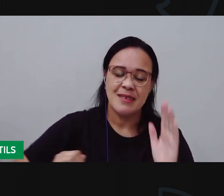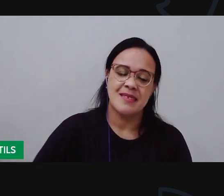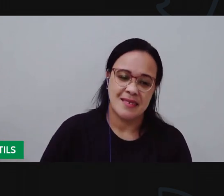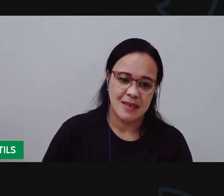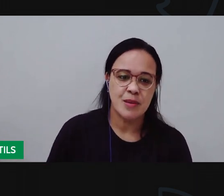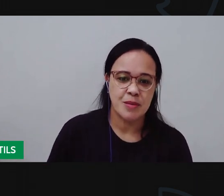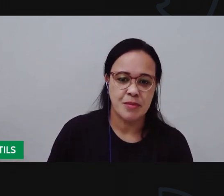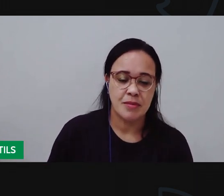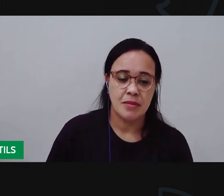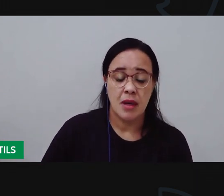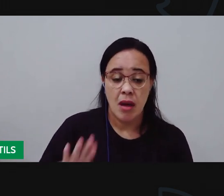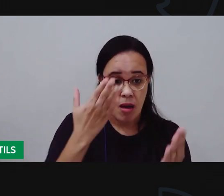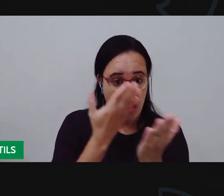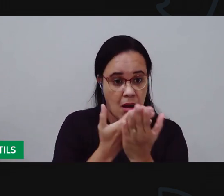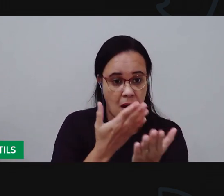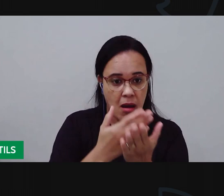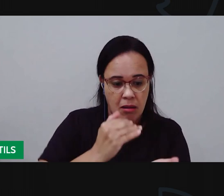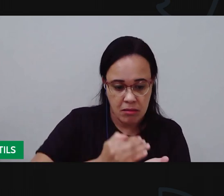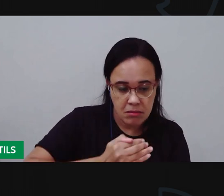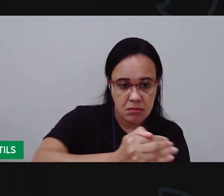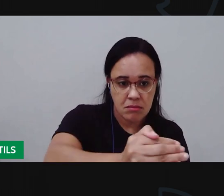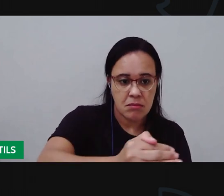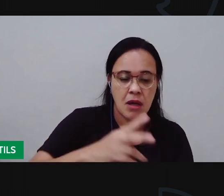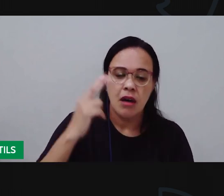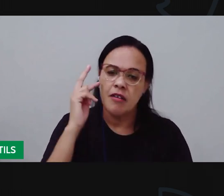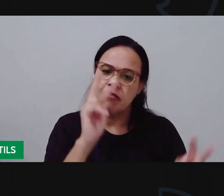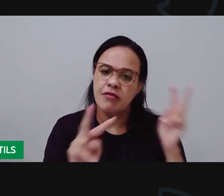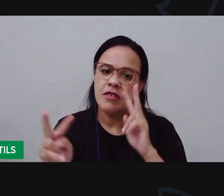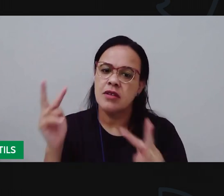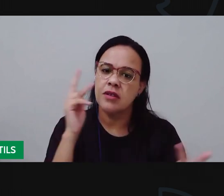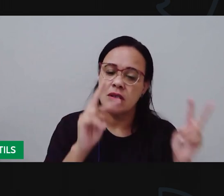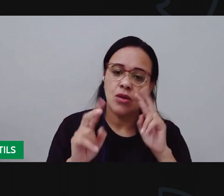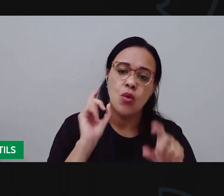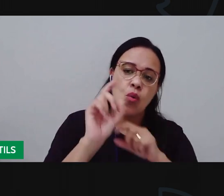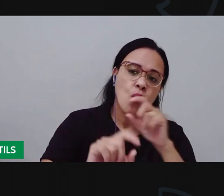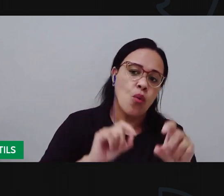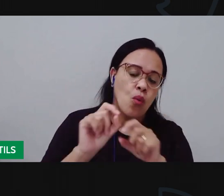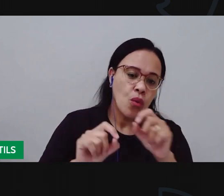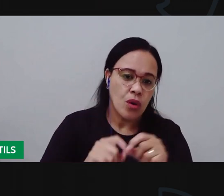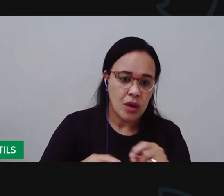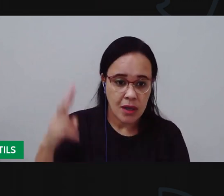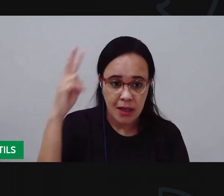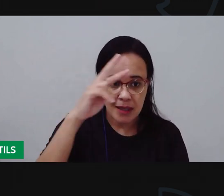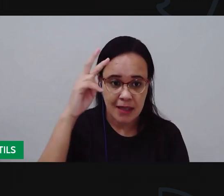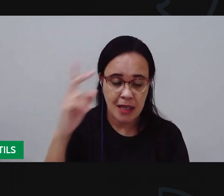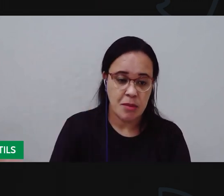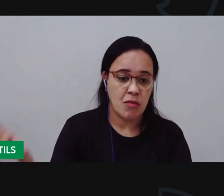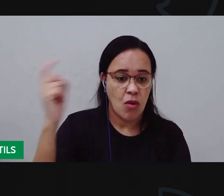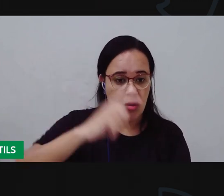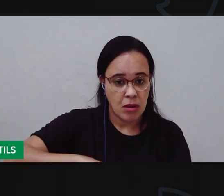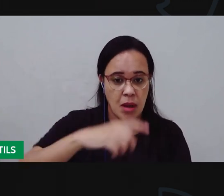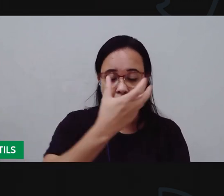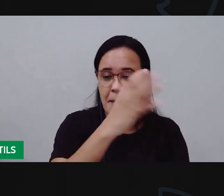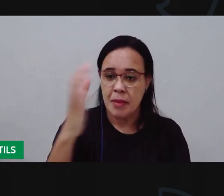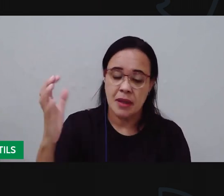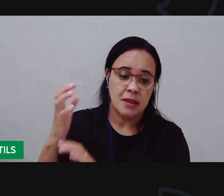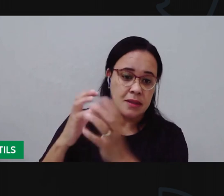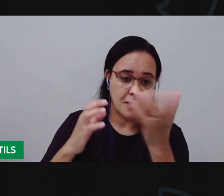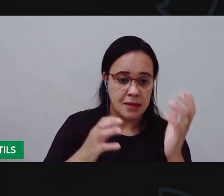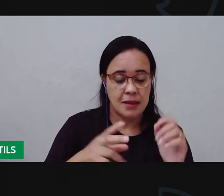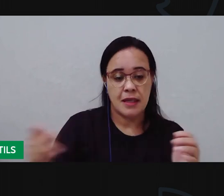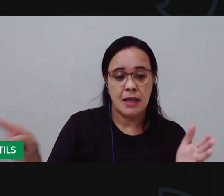E a gente a gente viu, a retomamos ali o assunto plantas típicas, né? Tem vegetação